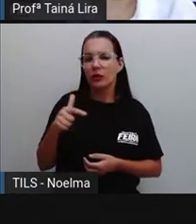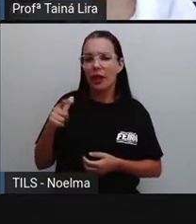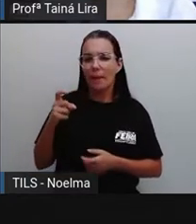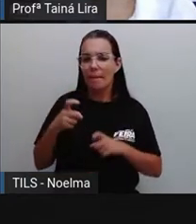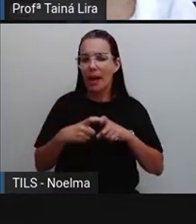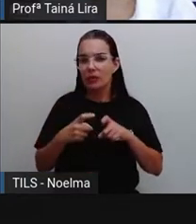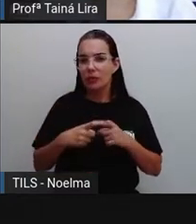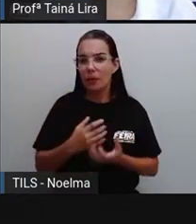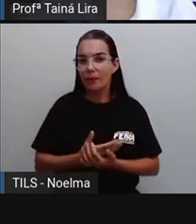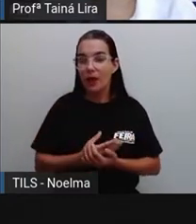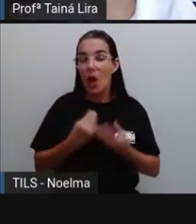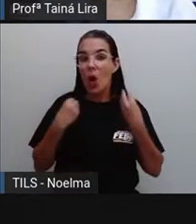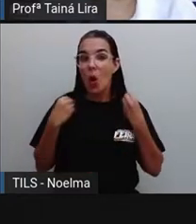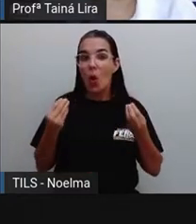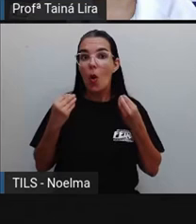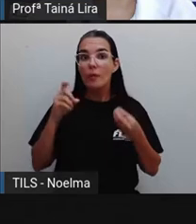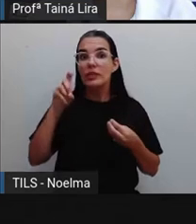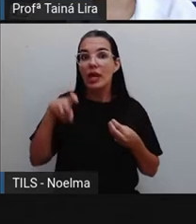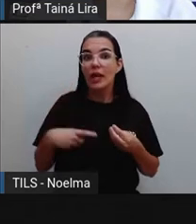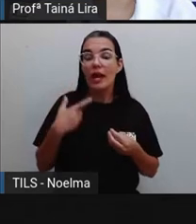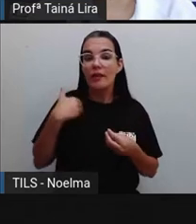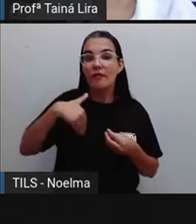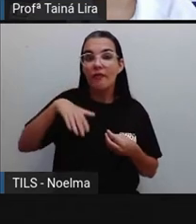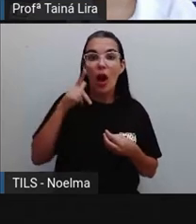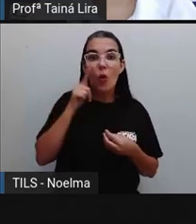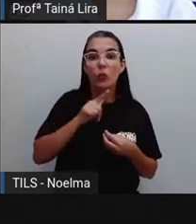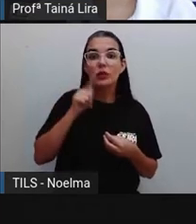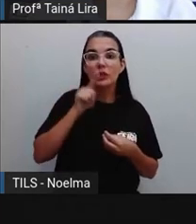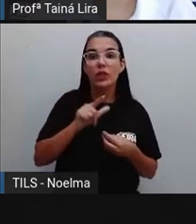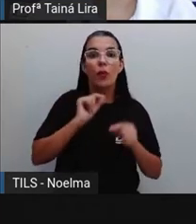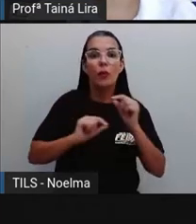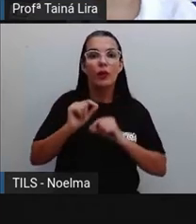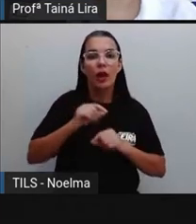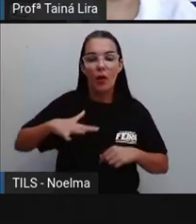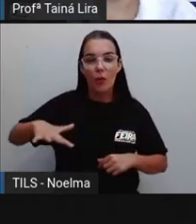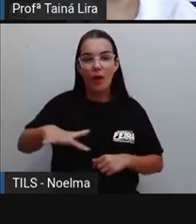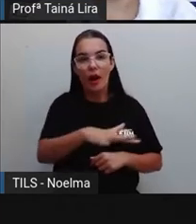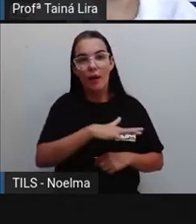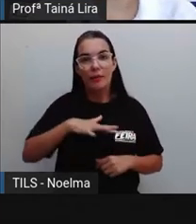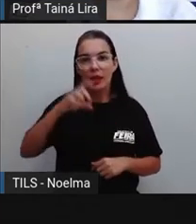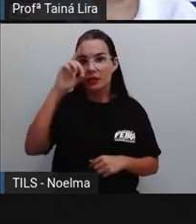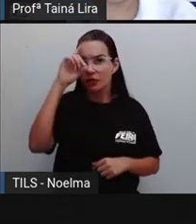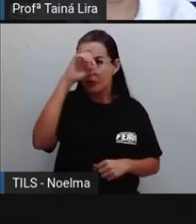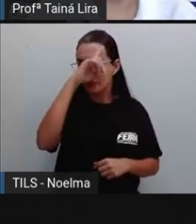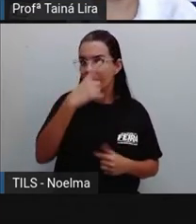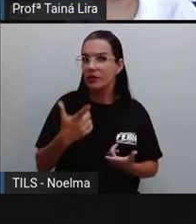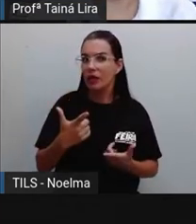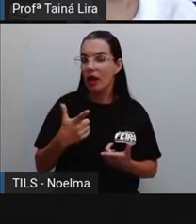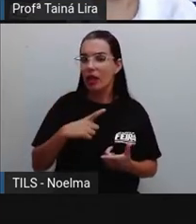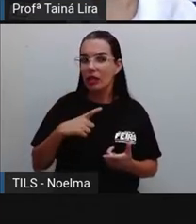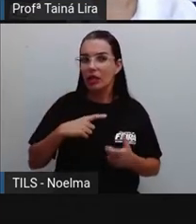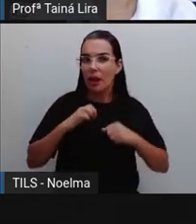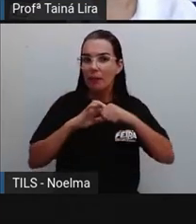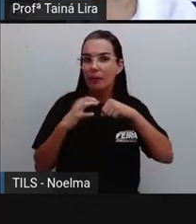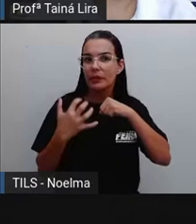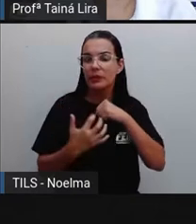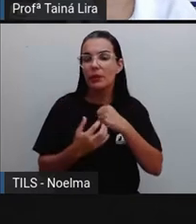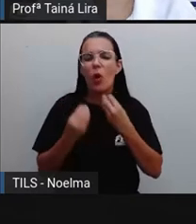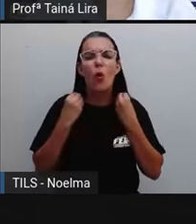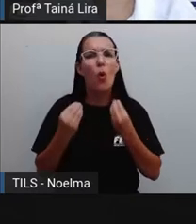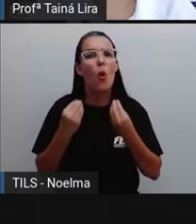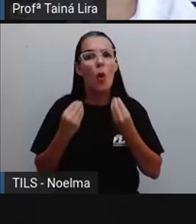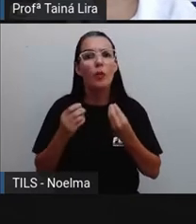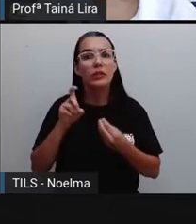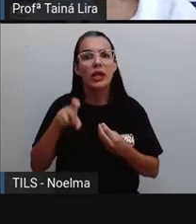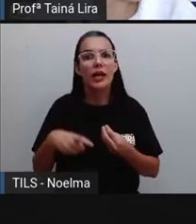Como será que a gente ia conseguir, principalmente num momento tão difícil como esse de pandemia? Como será que a gente